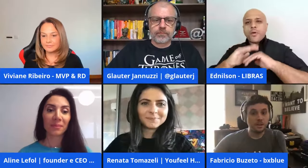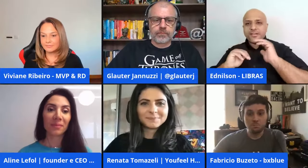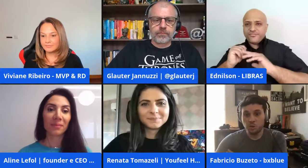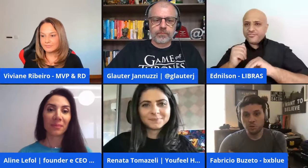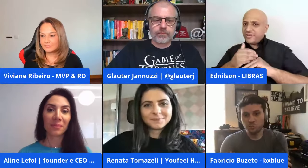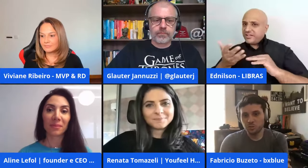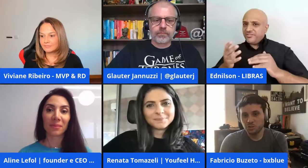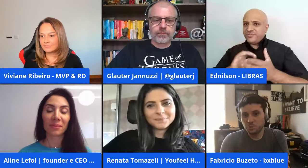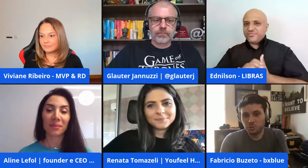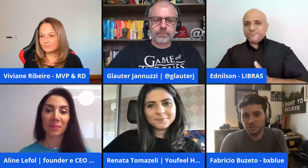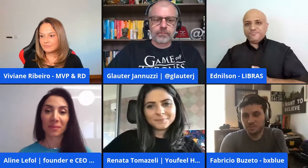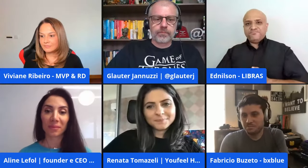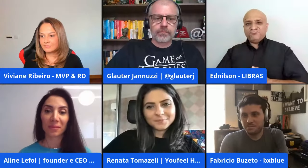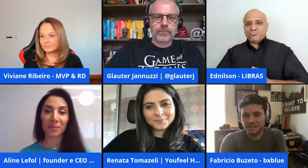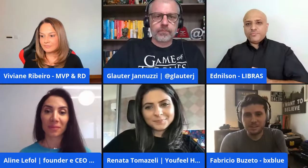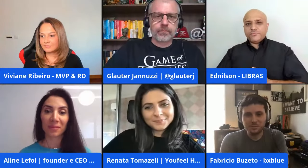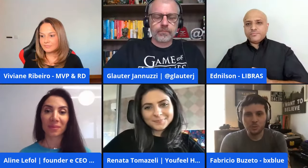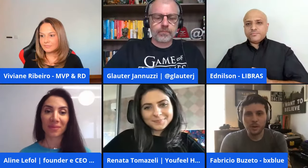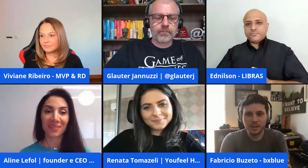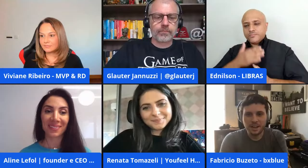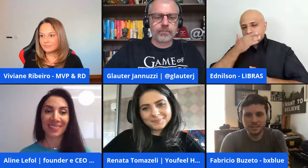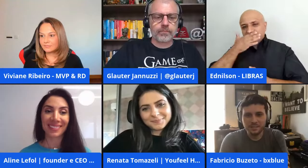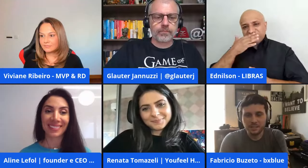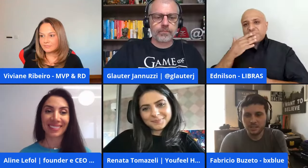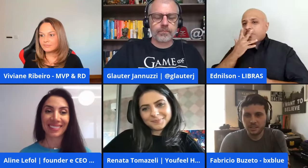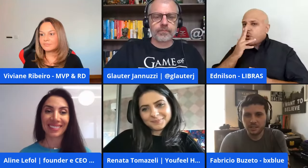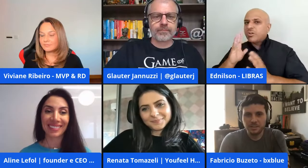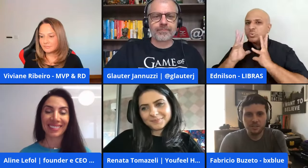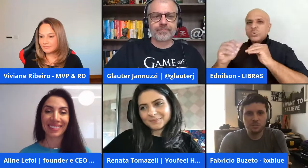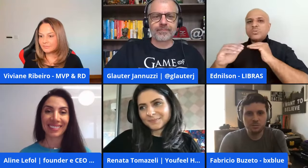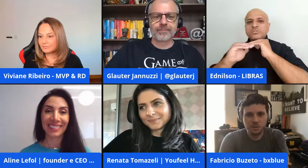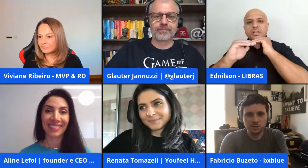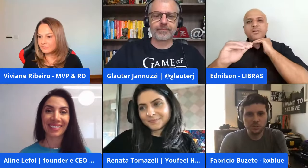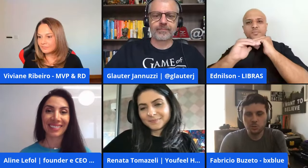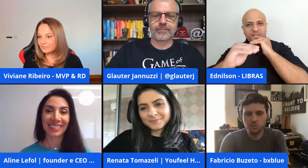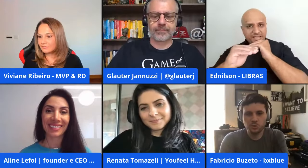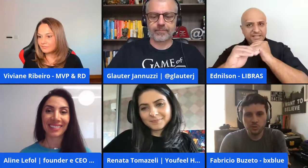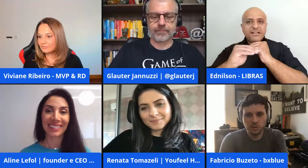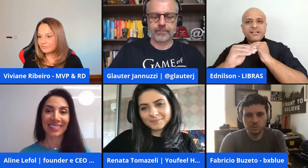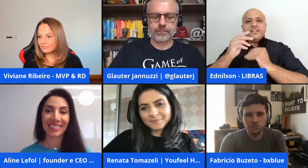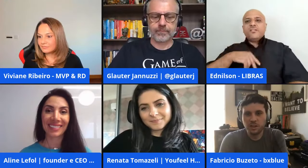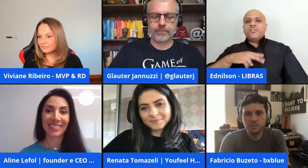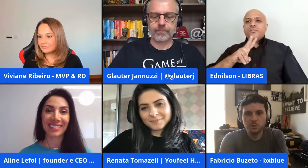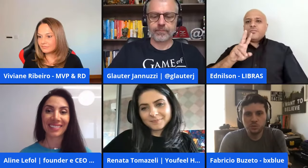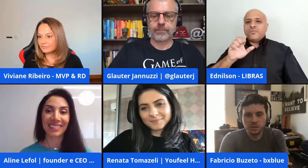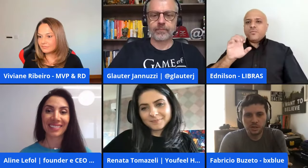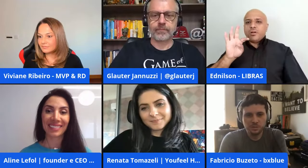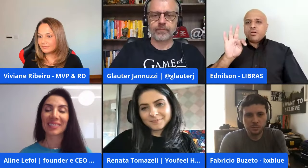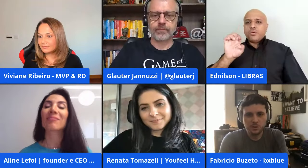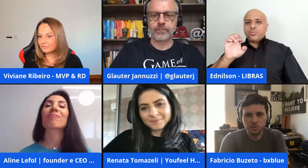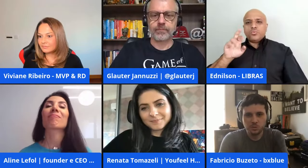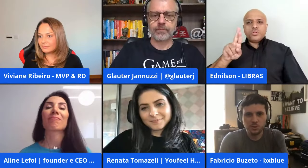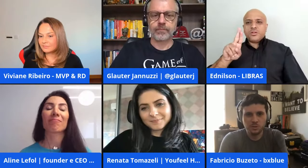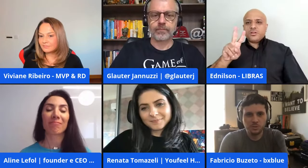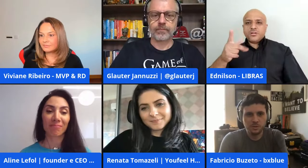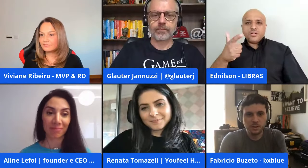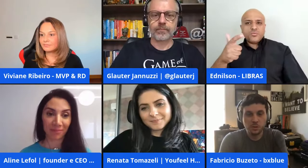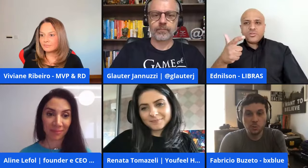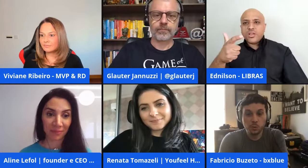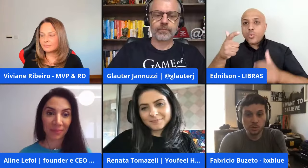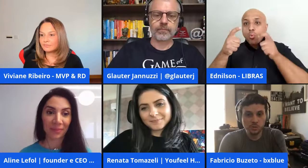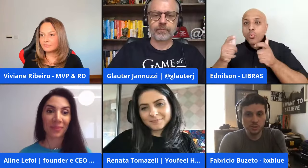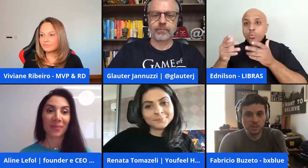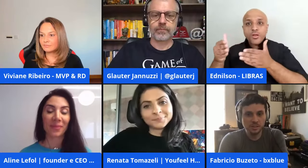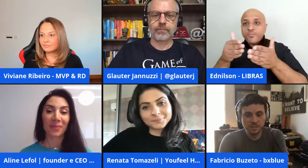eu acho que todas as pessoas estão bem alinhadas e o Glauter começou já falando não tem caminho certo depende do que você vai